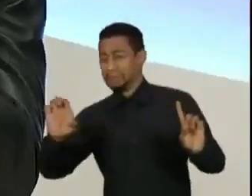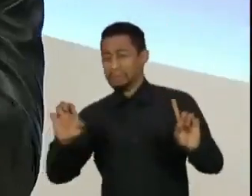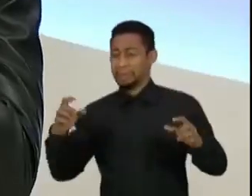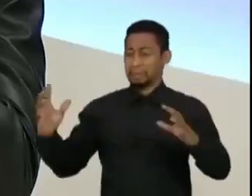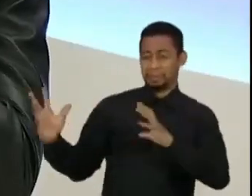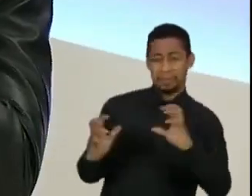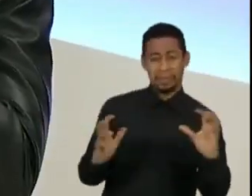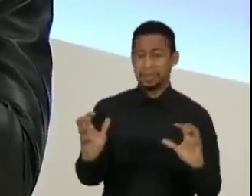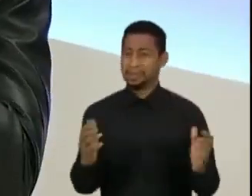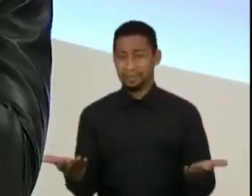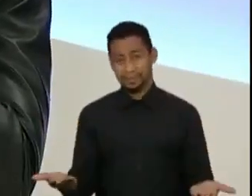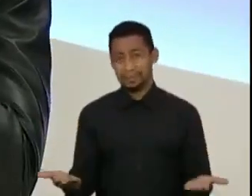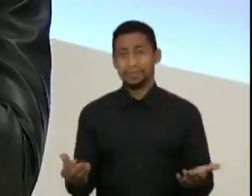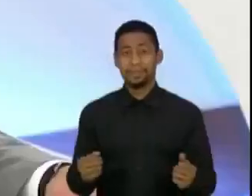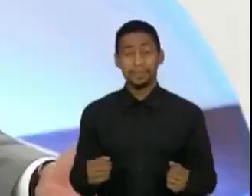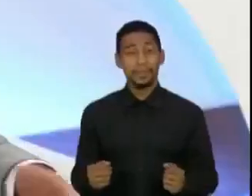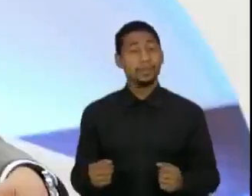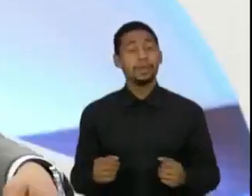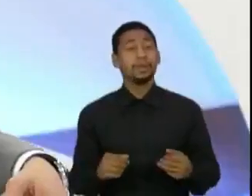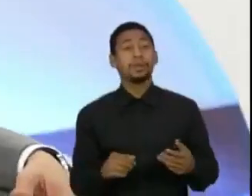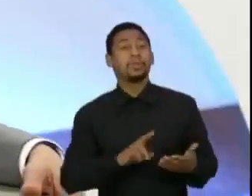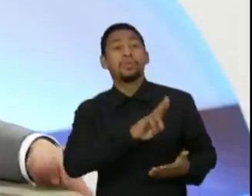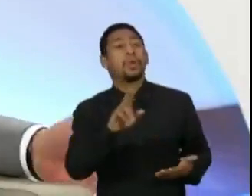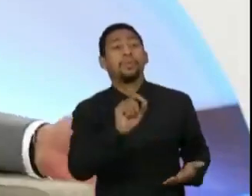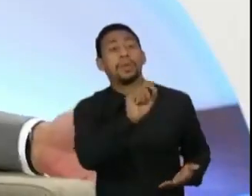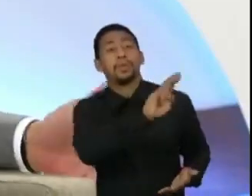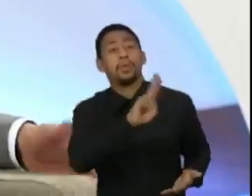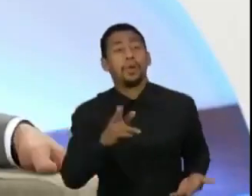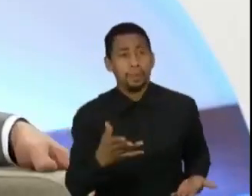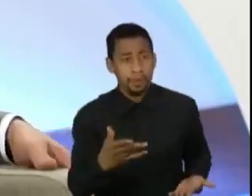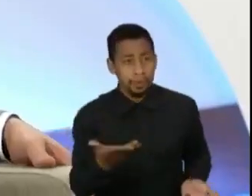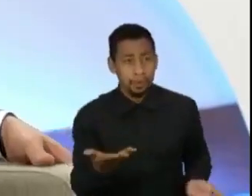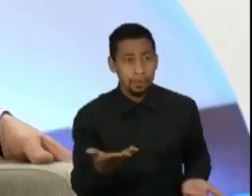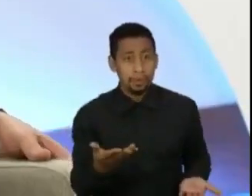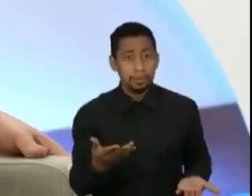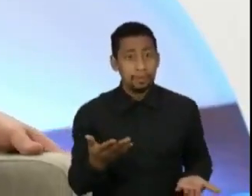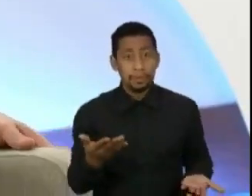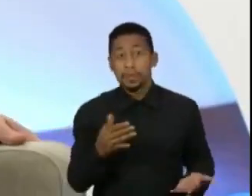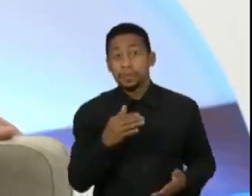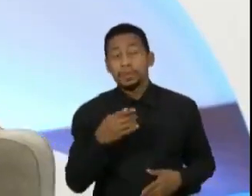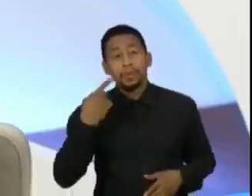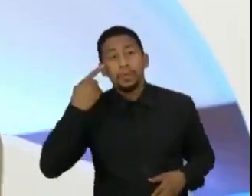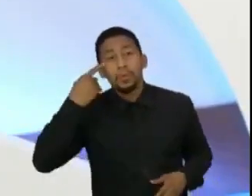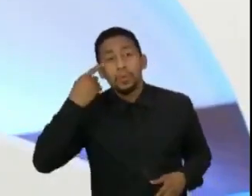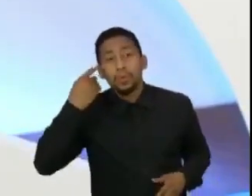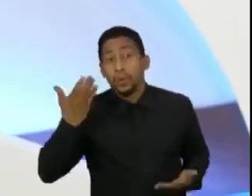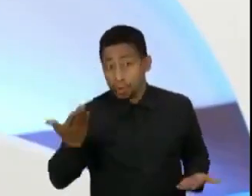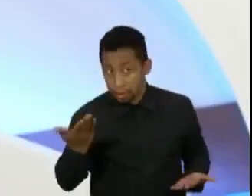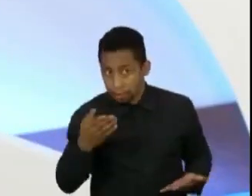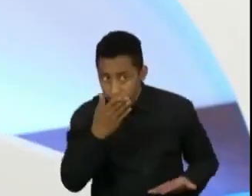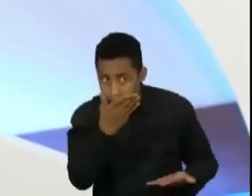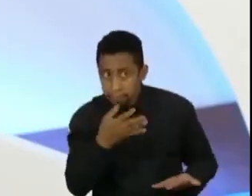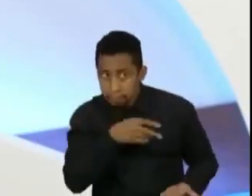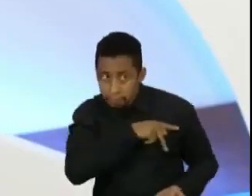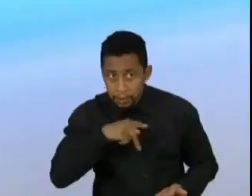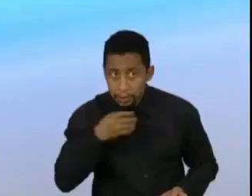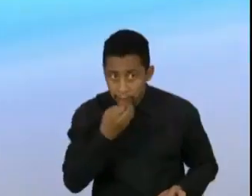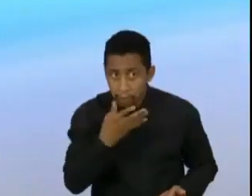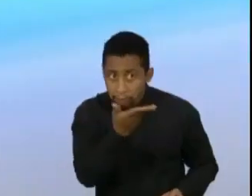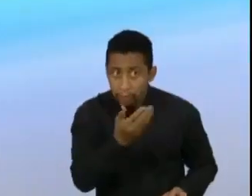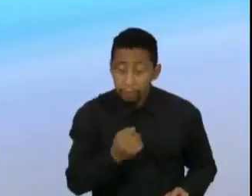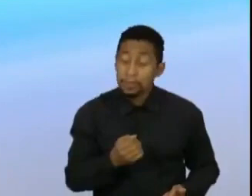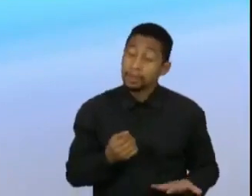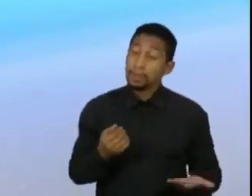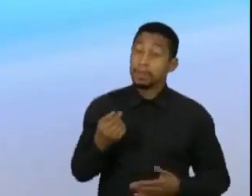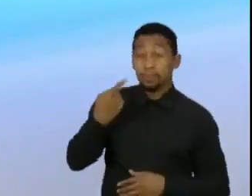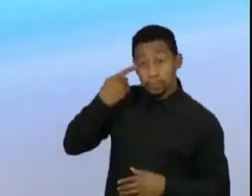nomes dados, tem algum que o senhor prefira? Eu não tenho nome. Como é o vê o João Dória, que é a pessoa politicamente mais próxima aqui do senhor em São Paulo? O João Dória